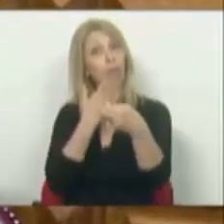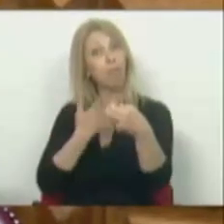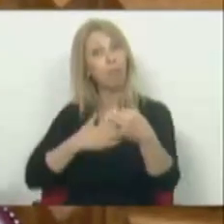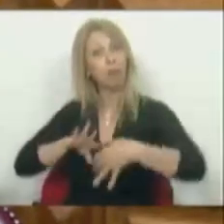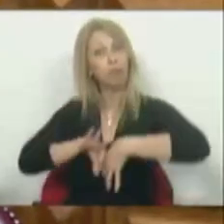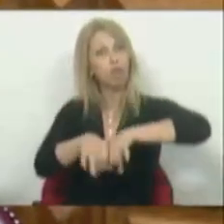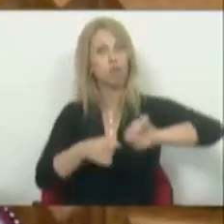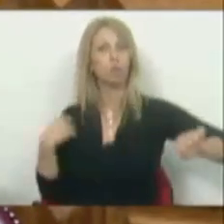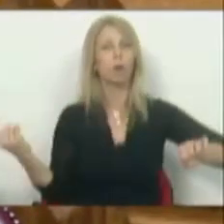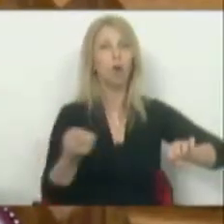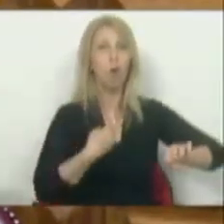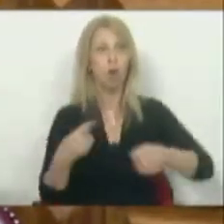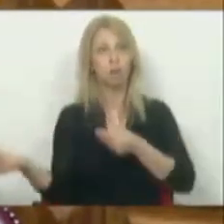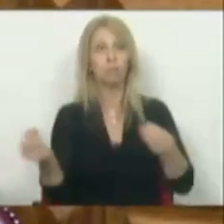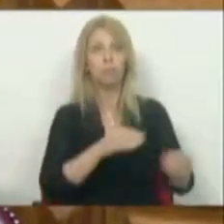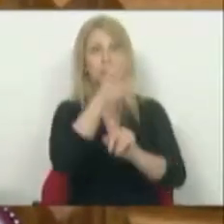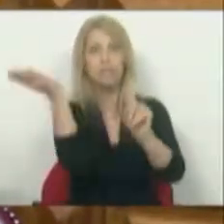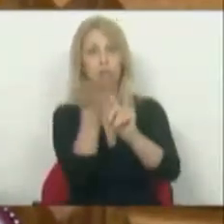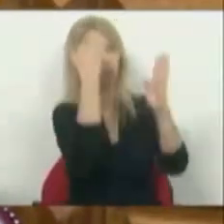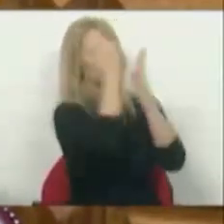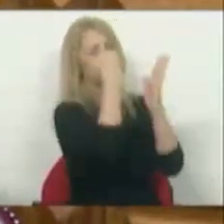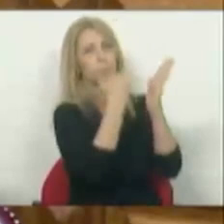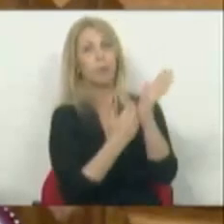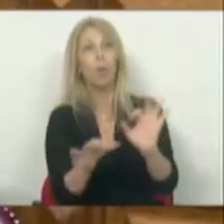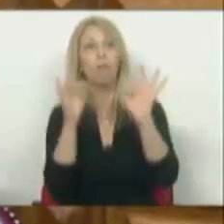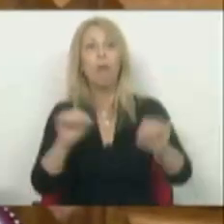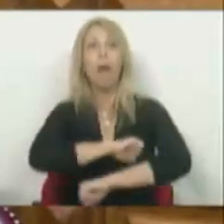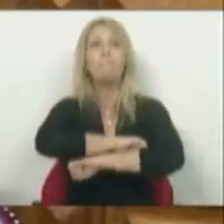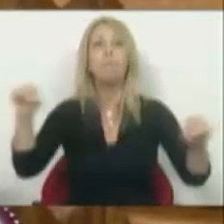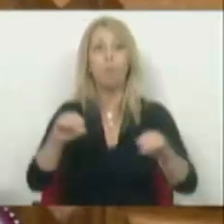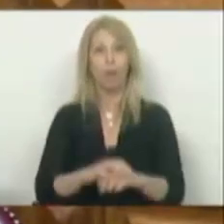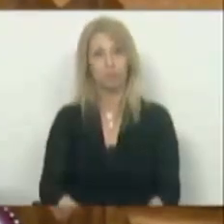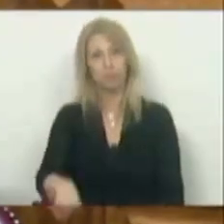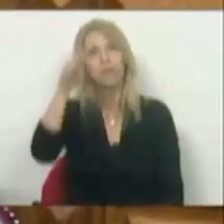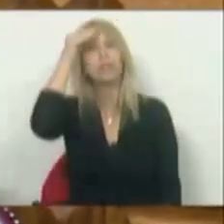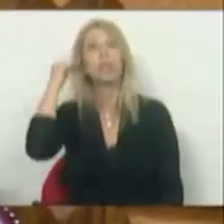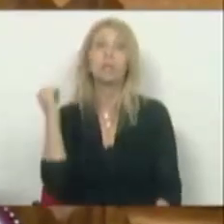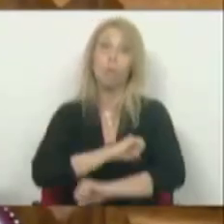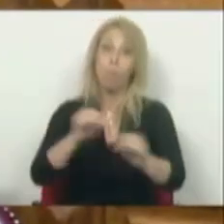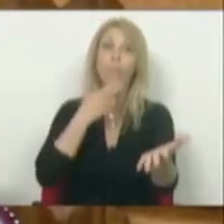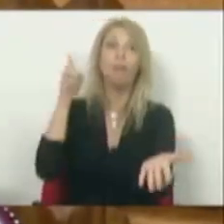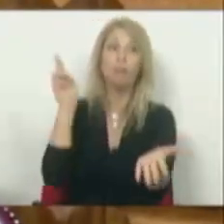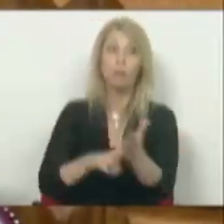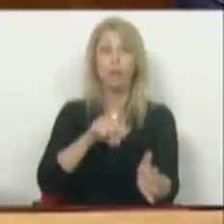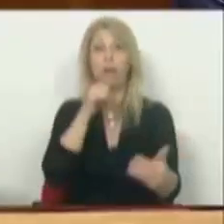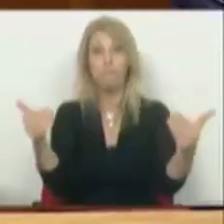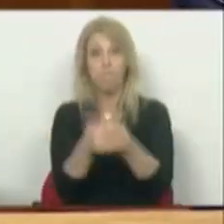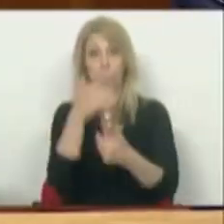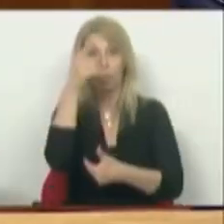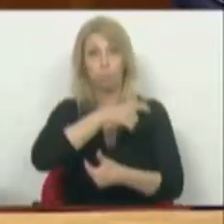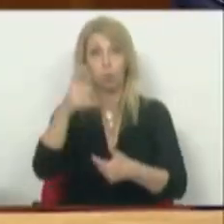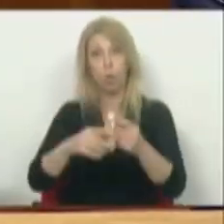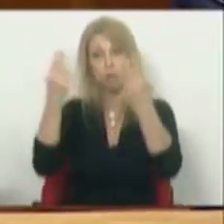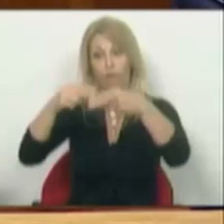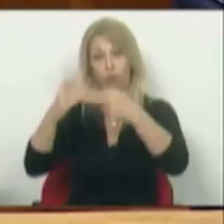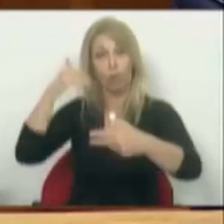e apresenta as sanções como sendo uma bomba, esquecendo-se das bombas verdadeiras que matam gente do outro lado da fronteira com a Ucrânia. E isto